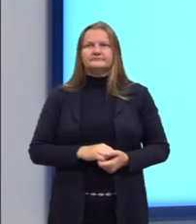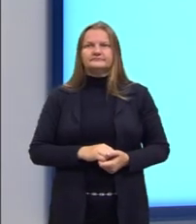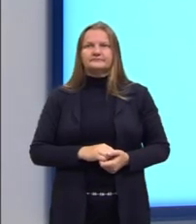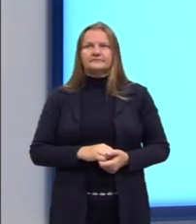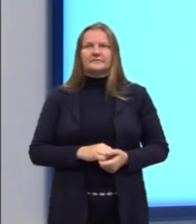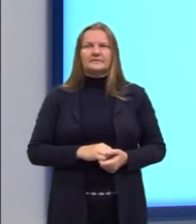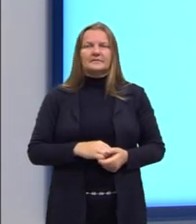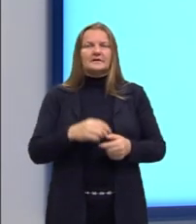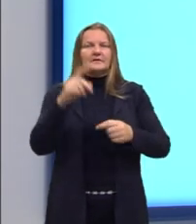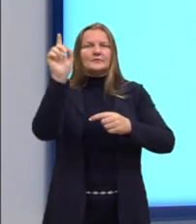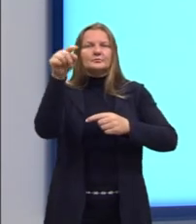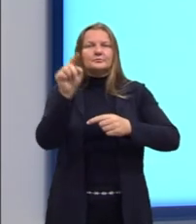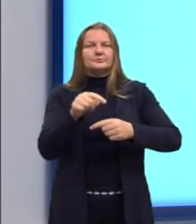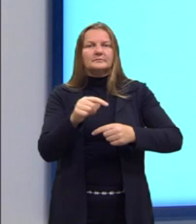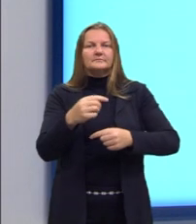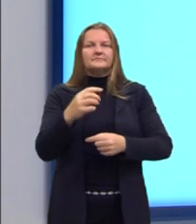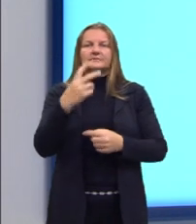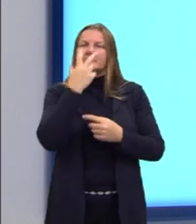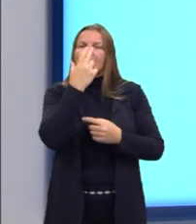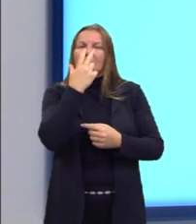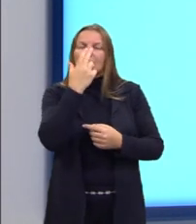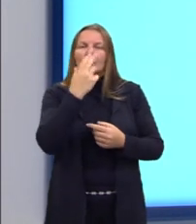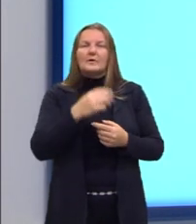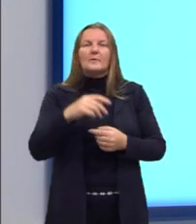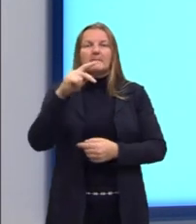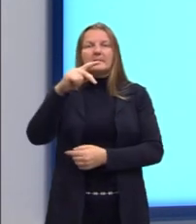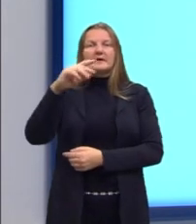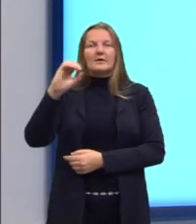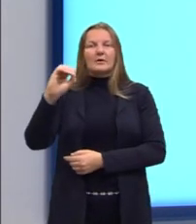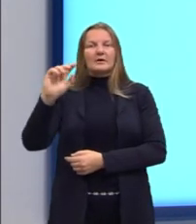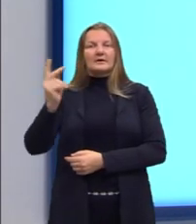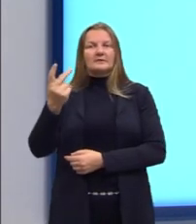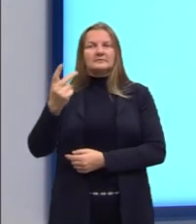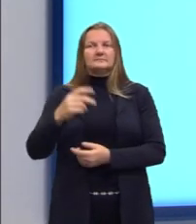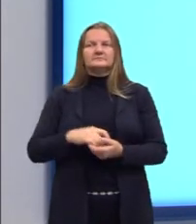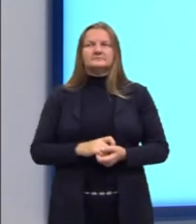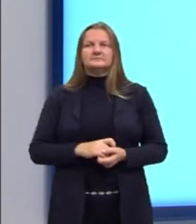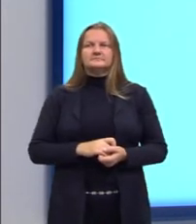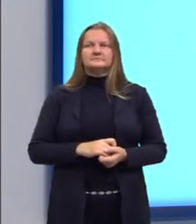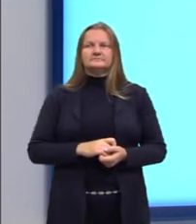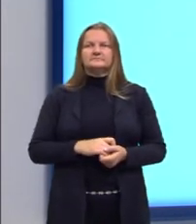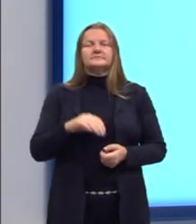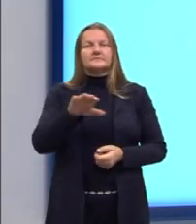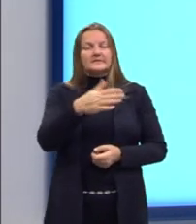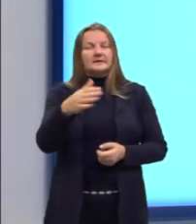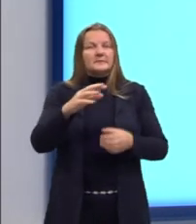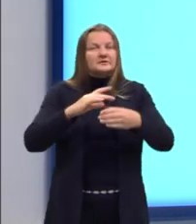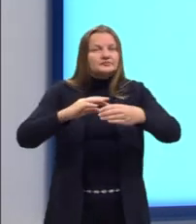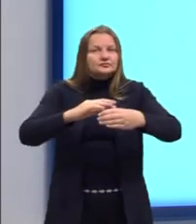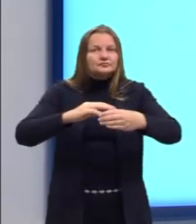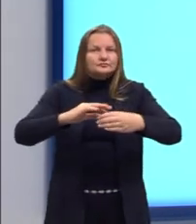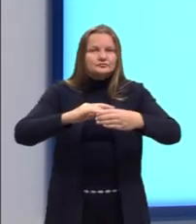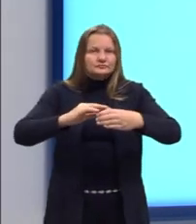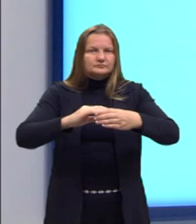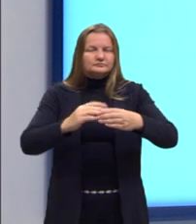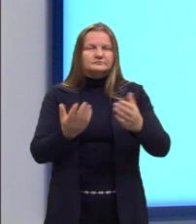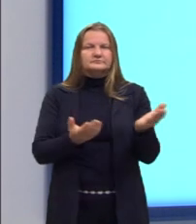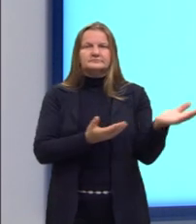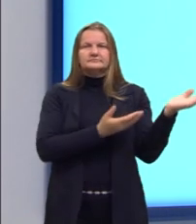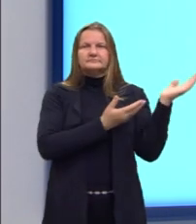eu corto esses dois e vou ter o valor do pH. Ou pH. Depende da concentração que a gente estiver trabalhando.